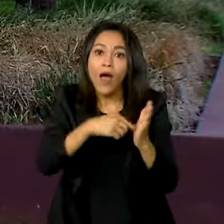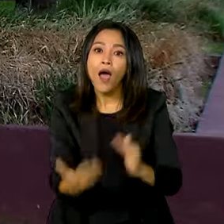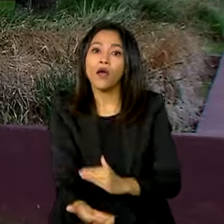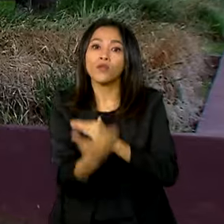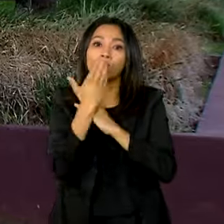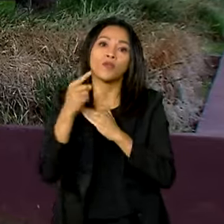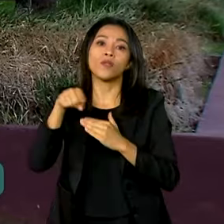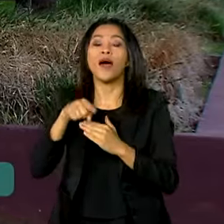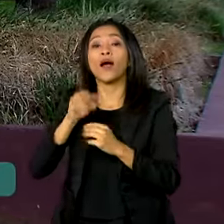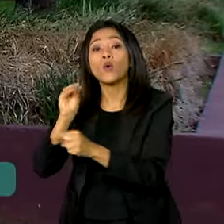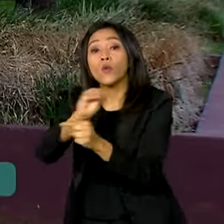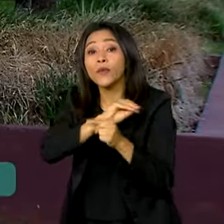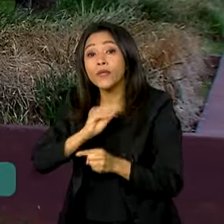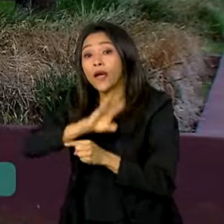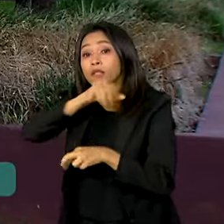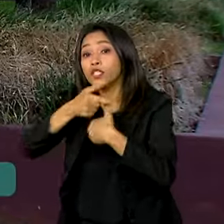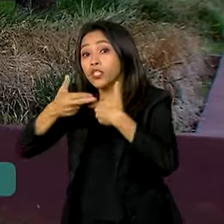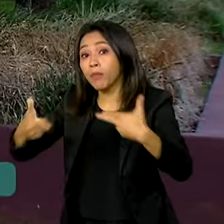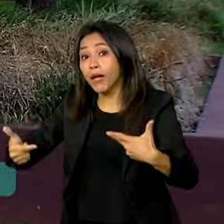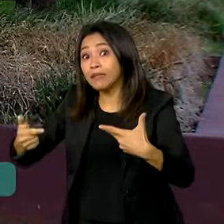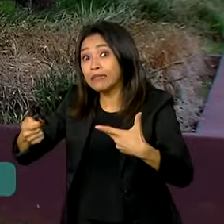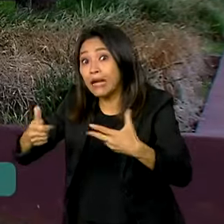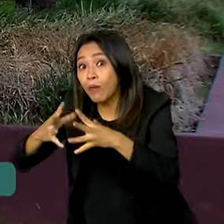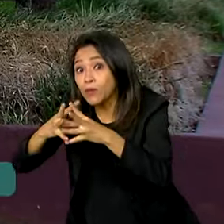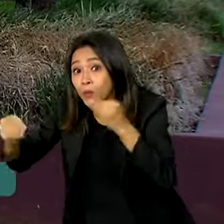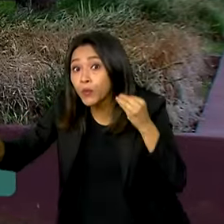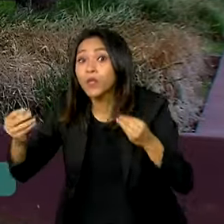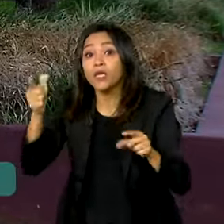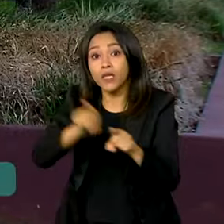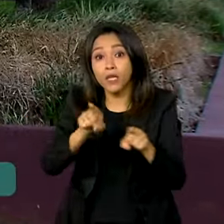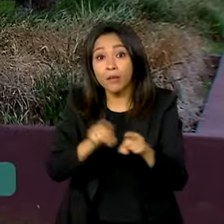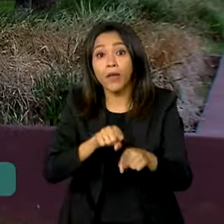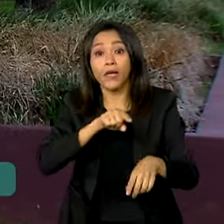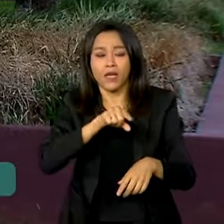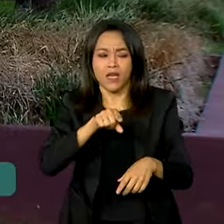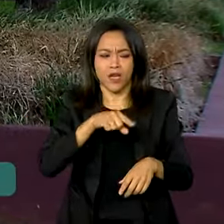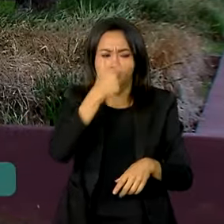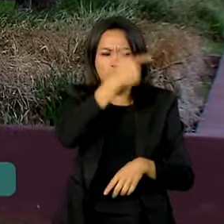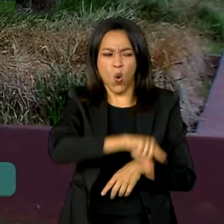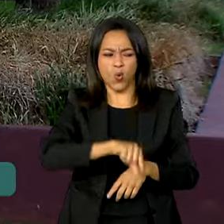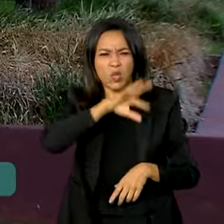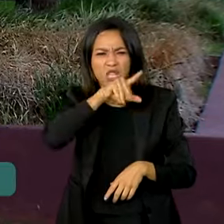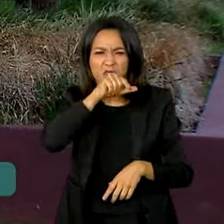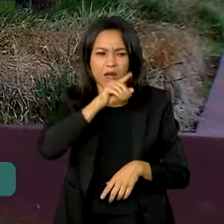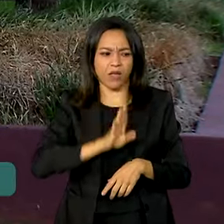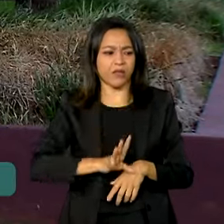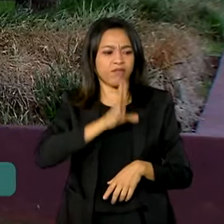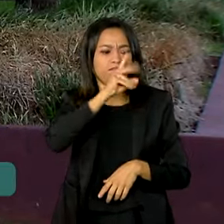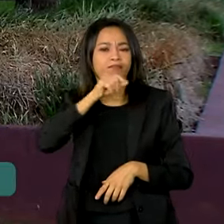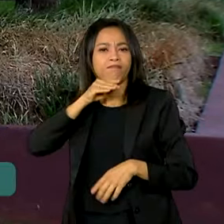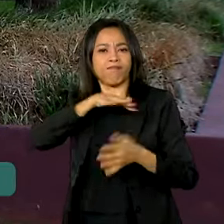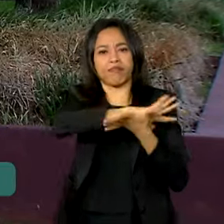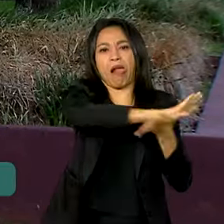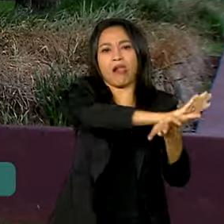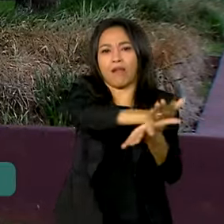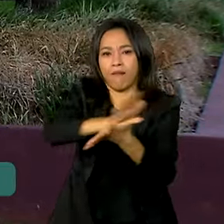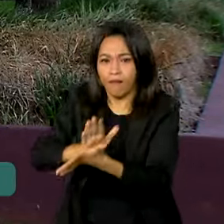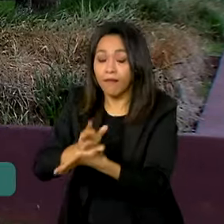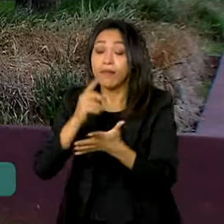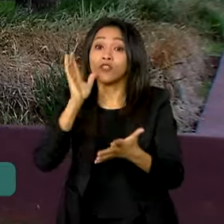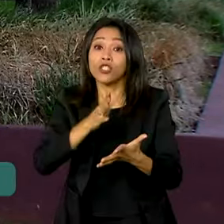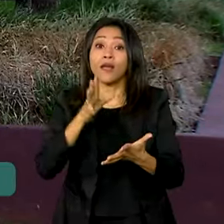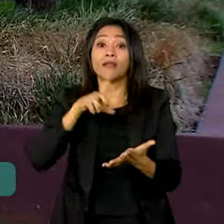ameaçadas de extinção e para controlar espécies exóticas invasoras. Atualmente, o Monitora está presente em